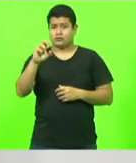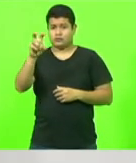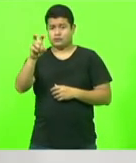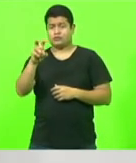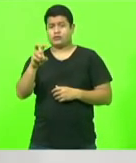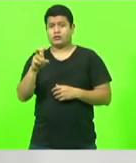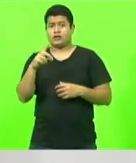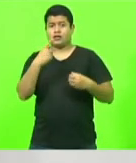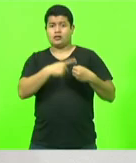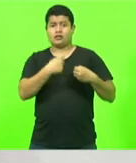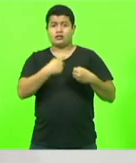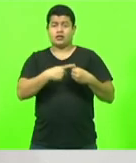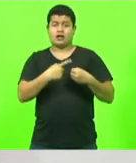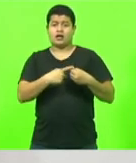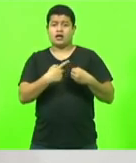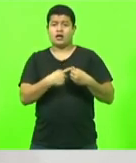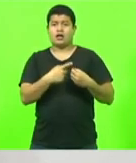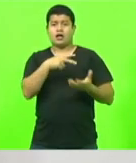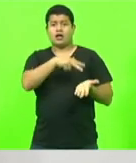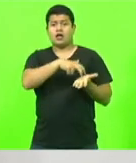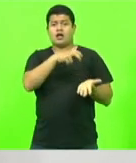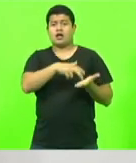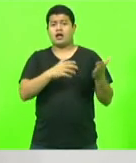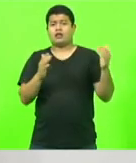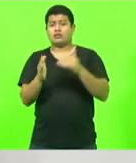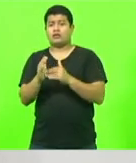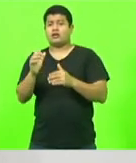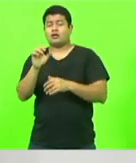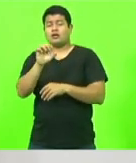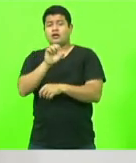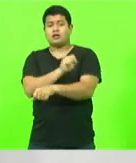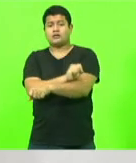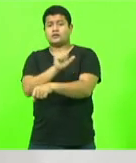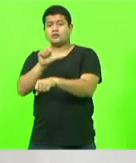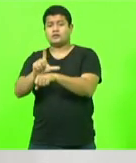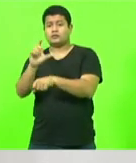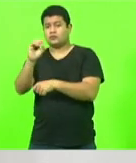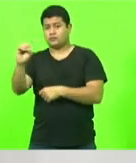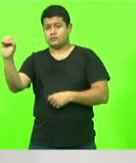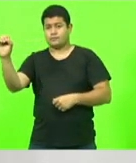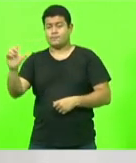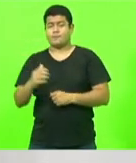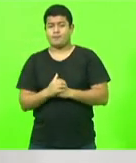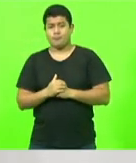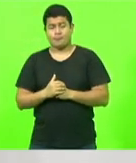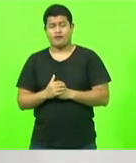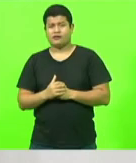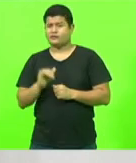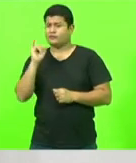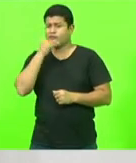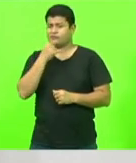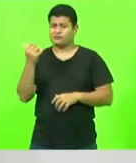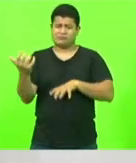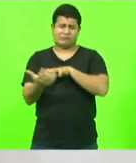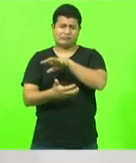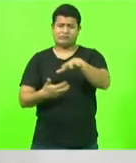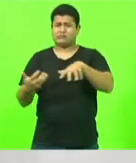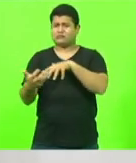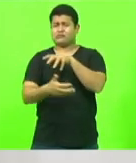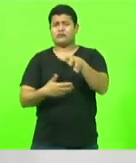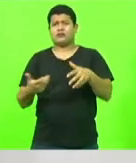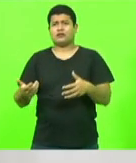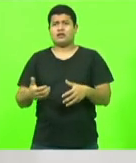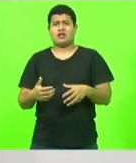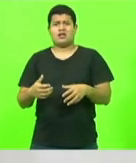municípios de Campo Herê a São Lourenço do Oeste, infelizmente, uma situação caótica, o asfalto deteriorado